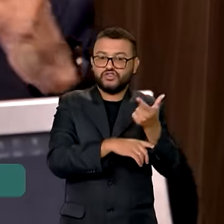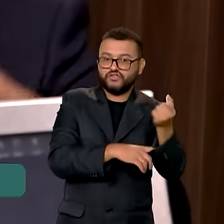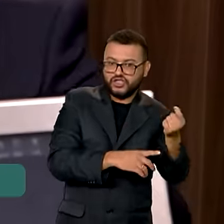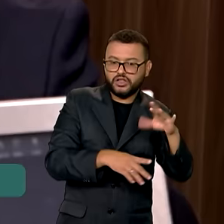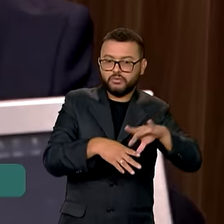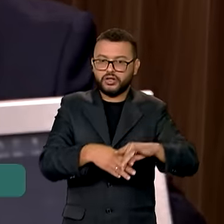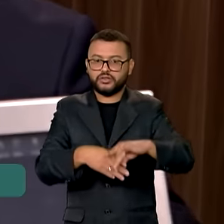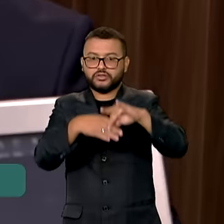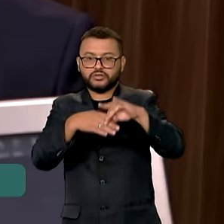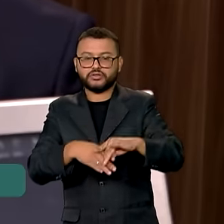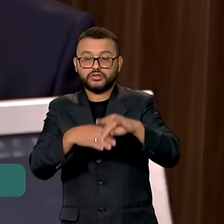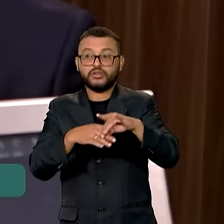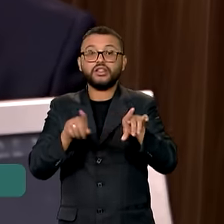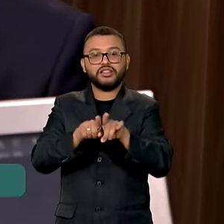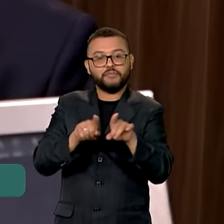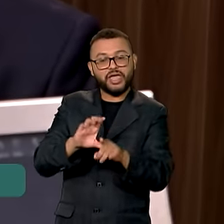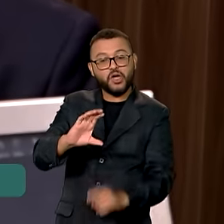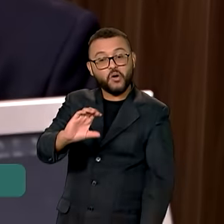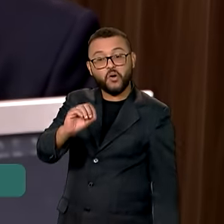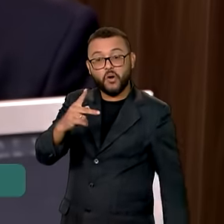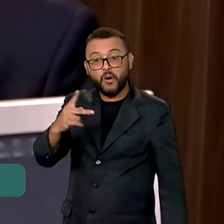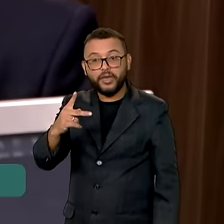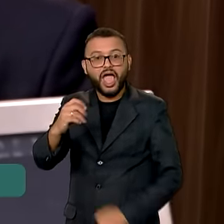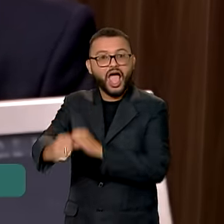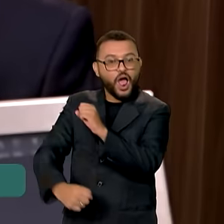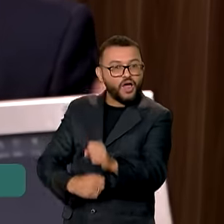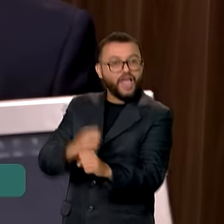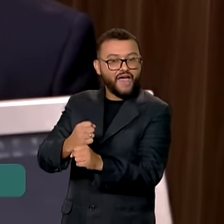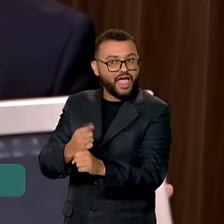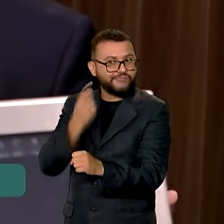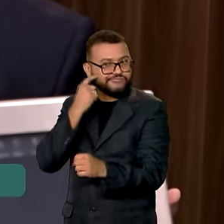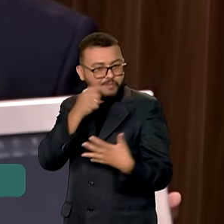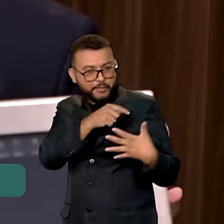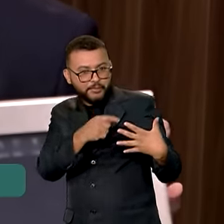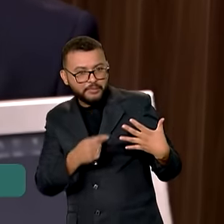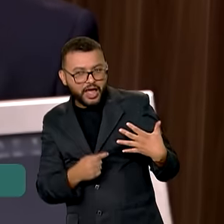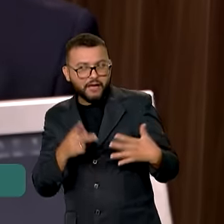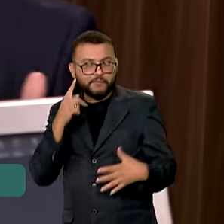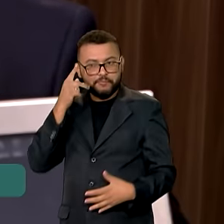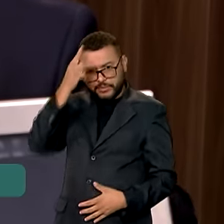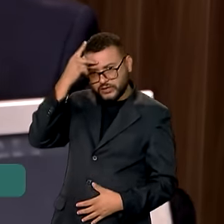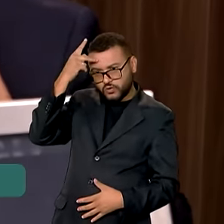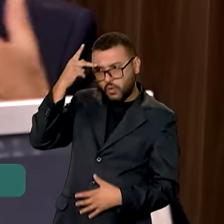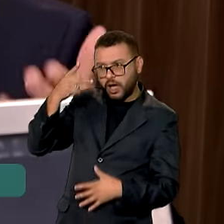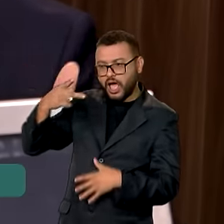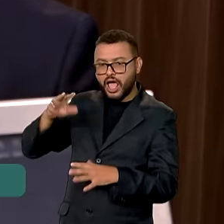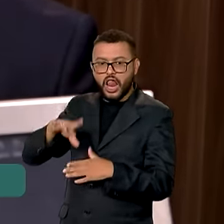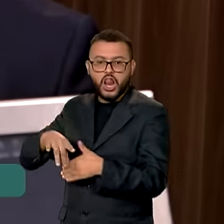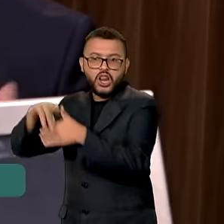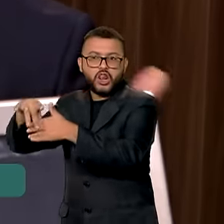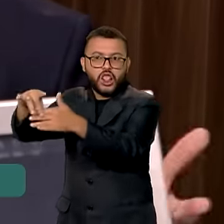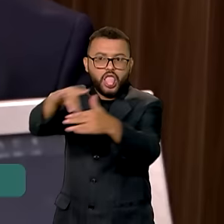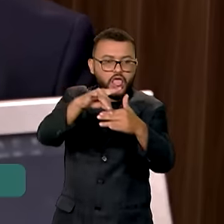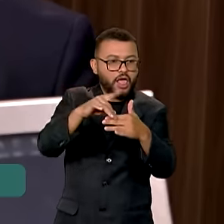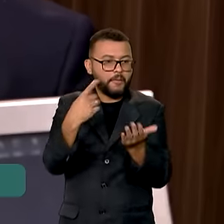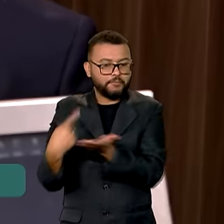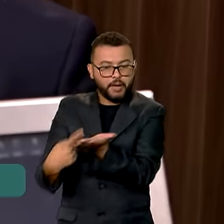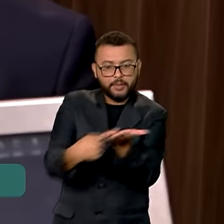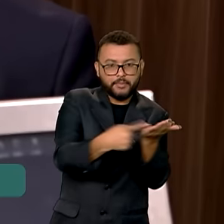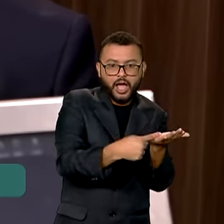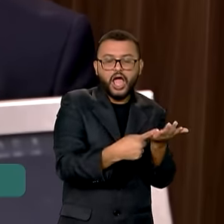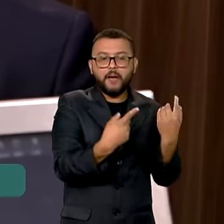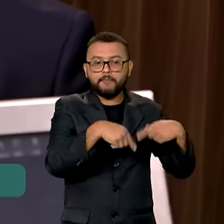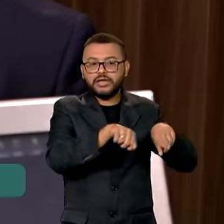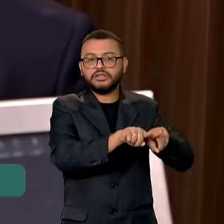Vai ter a COP ano que vem. E não para de vir líderes aqui querendo estabelecer parcerias com o Brasil. O resultado disso